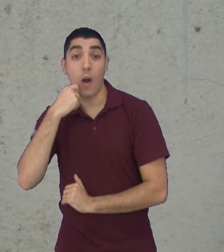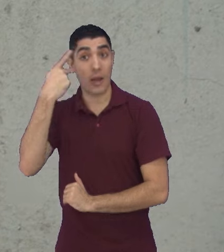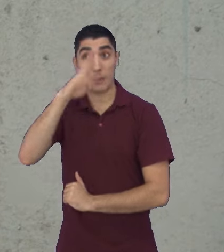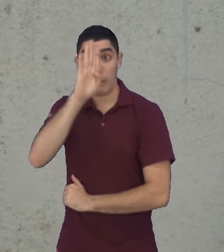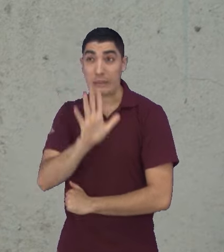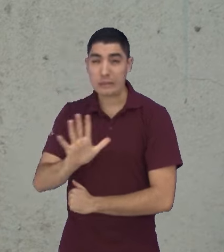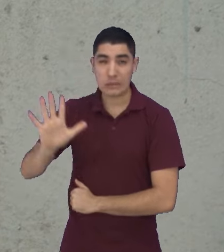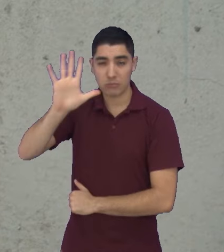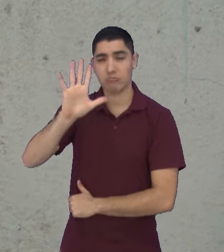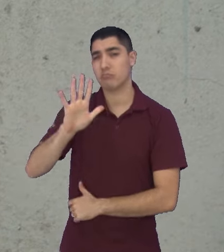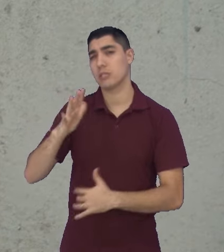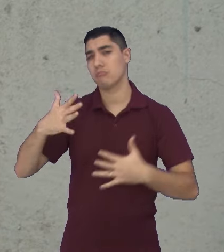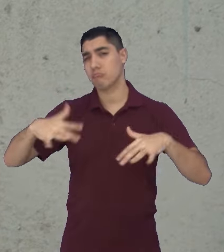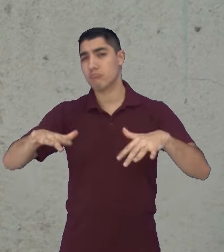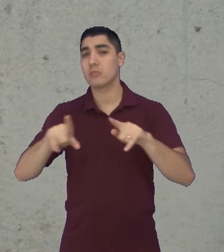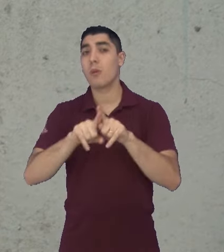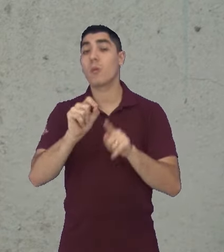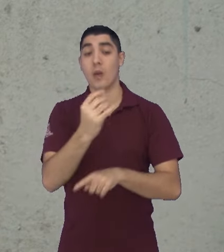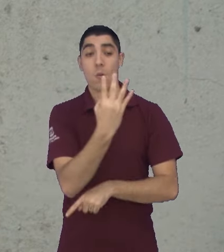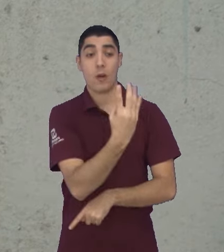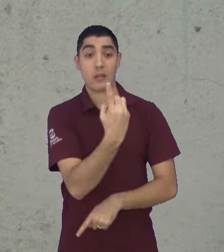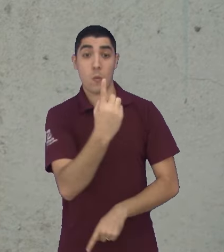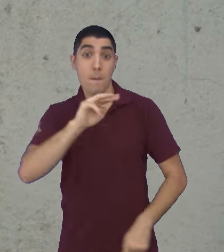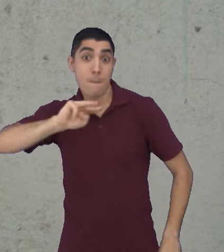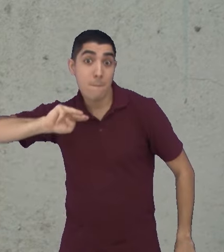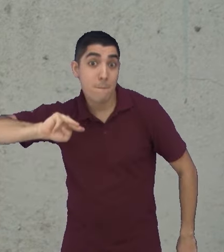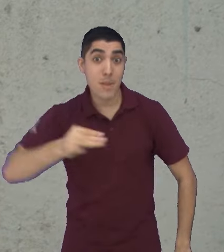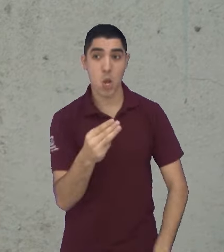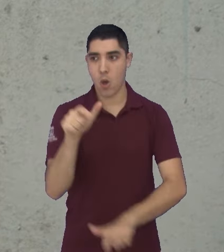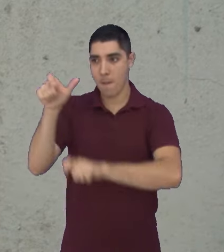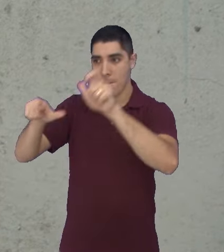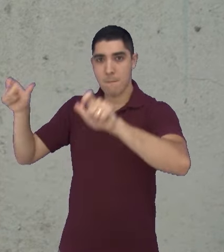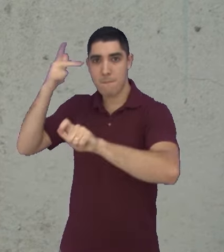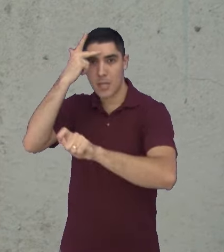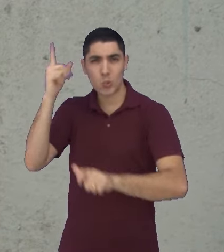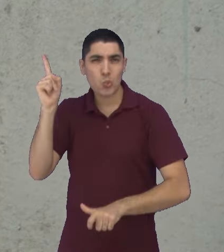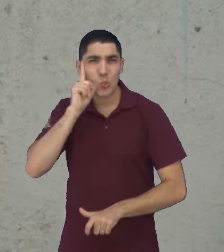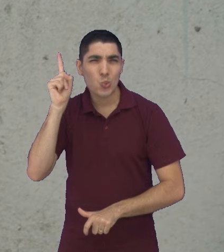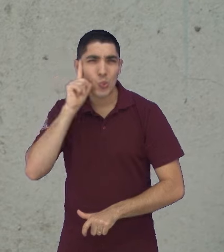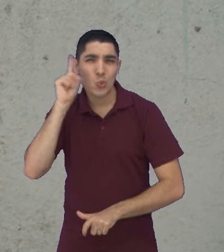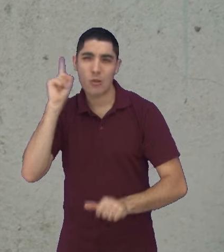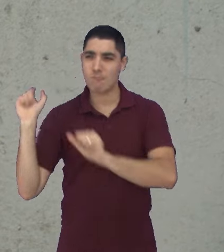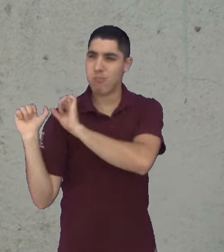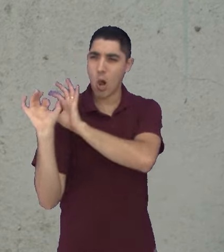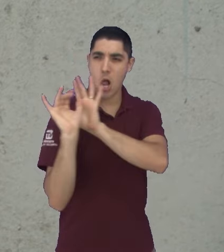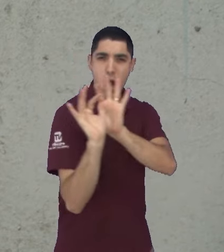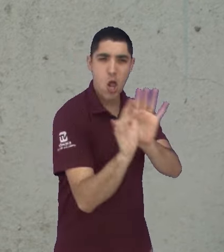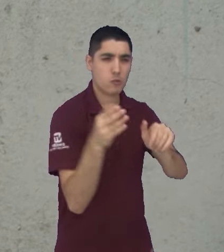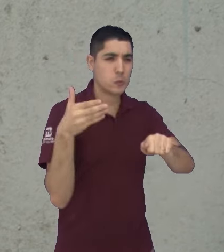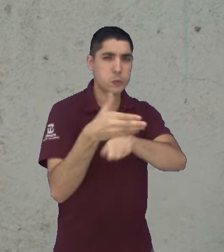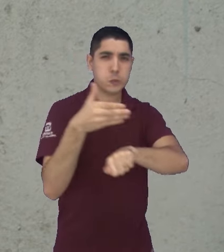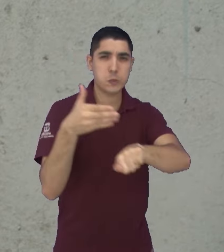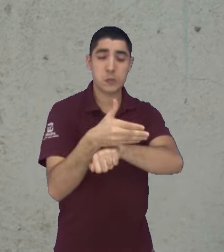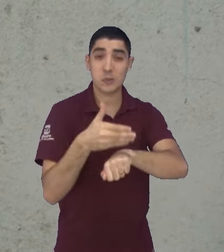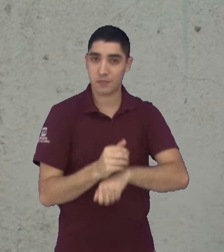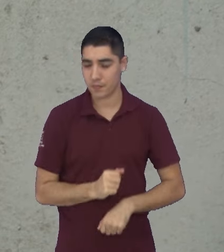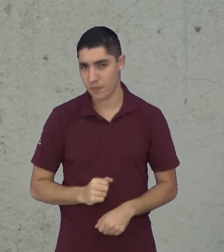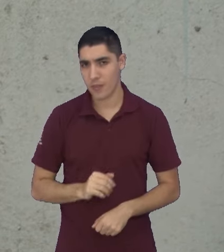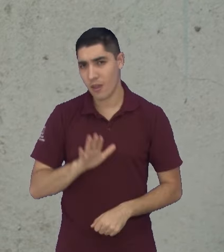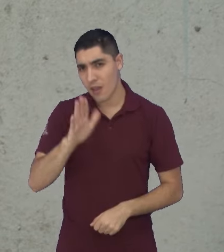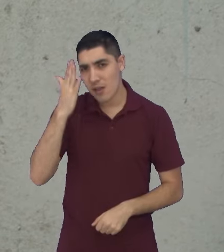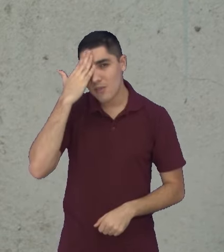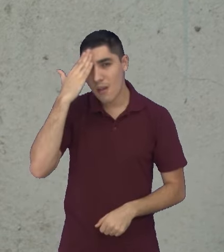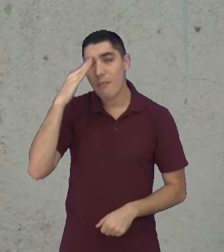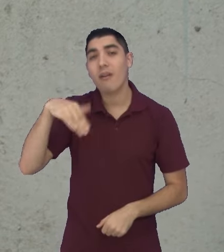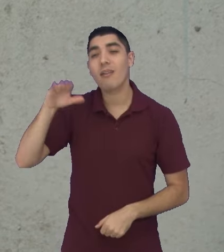estimativa é de que 41 milhões de pessoas frequentam diariamente esses locais, viu? E sabe quem sempre não